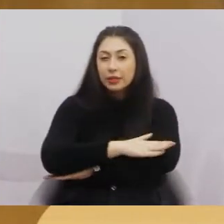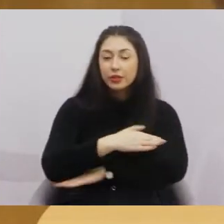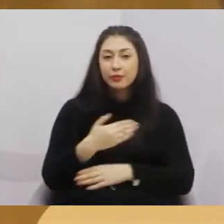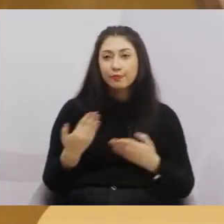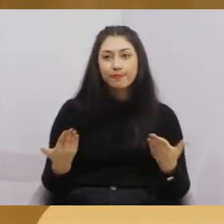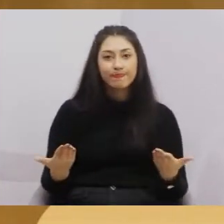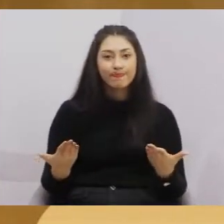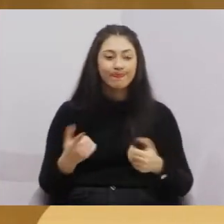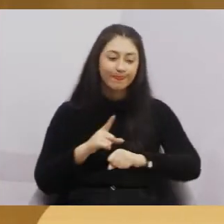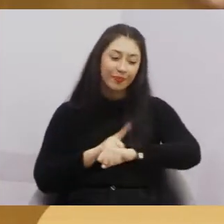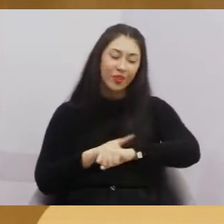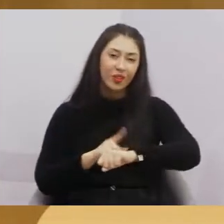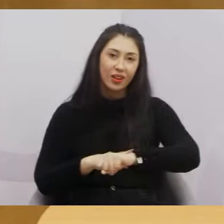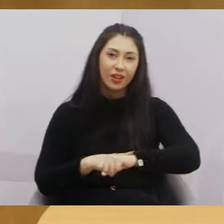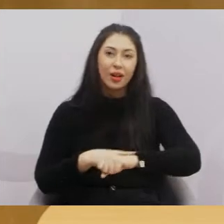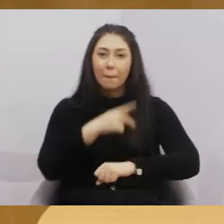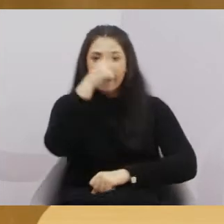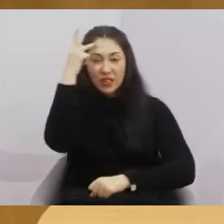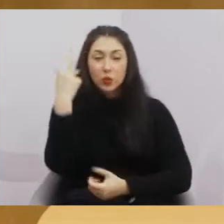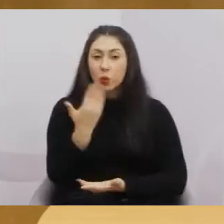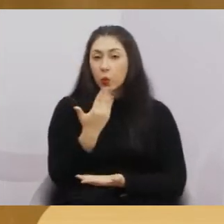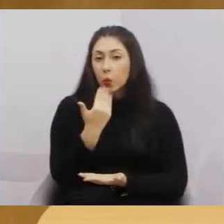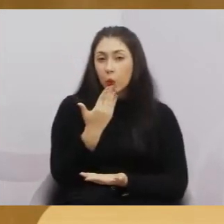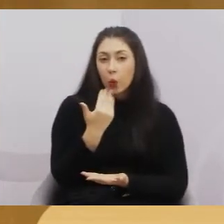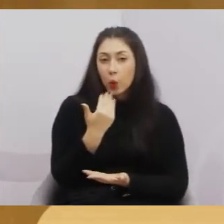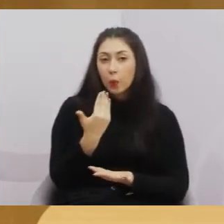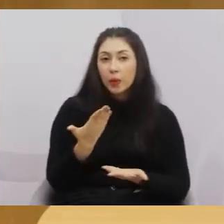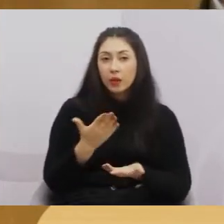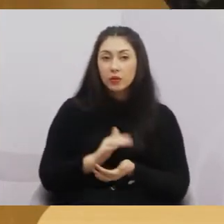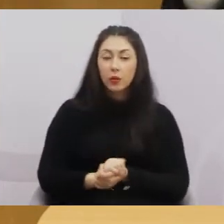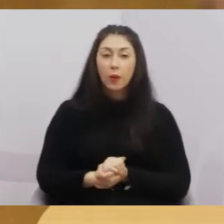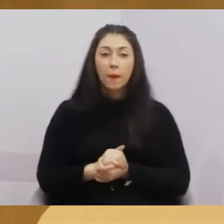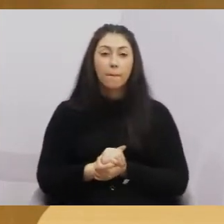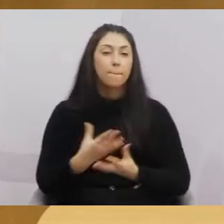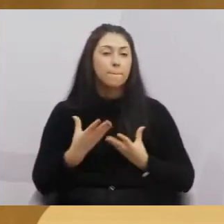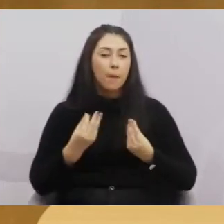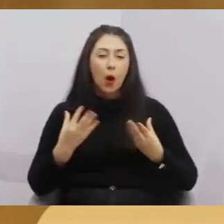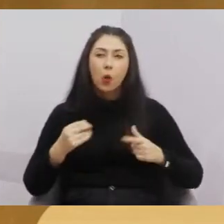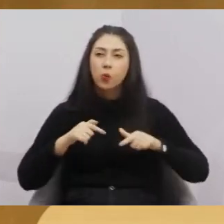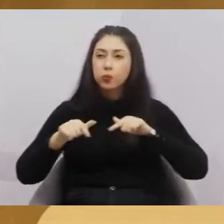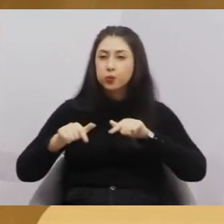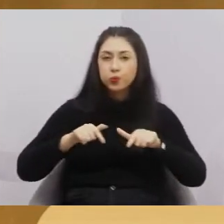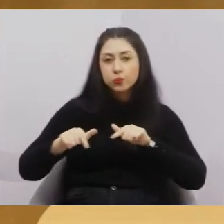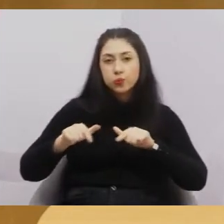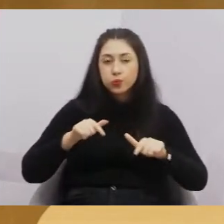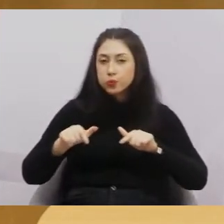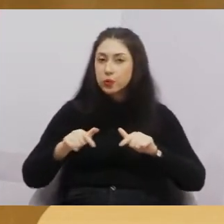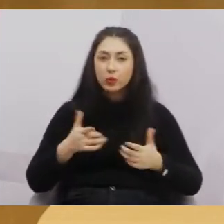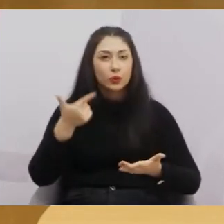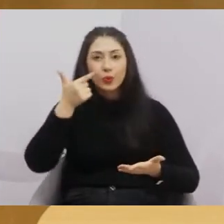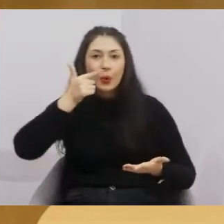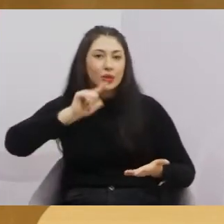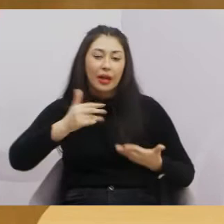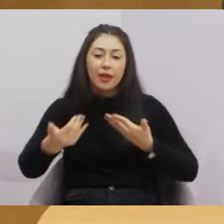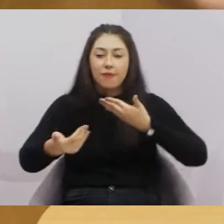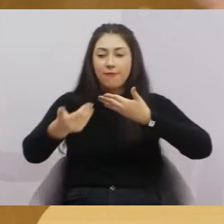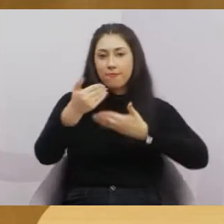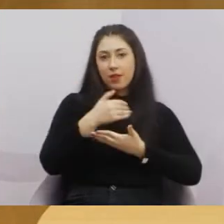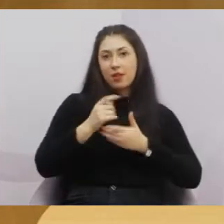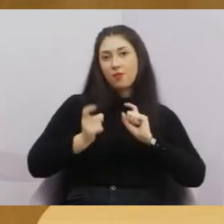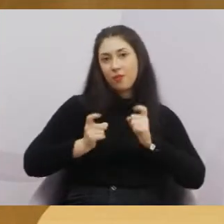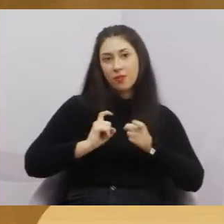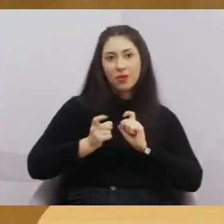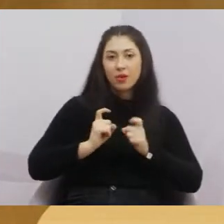praticamente é um horário de almoço dos trabalhadores. E muitos trabalhadores que trabalham na fábrica, esse é o horário de almoço, muitos que estão em casa, estão